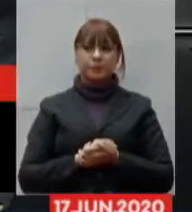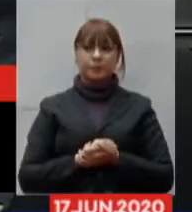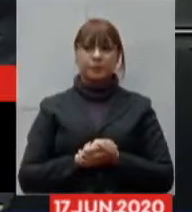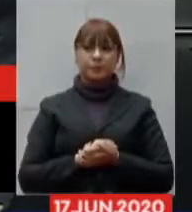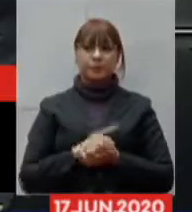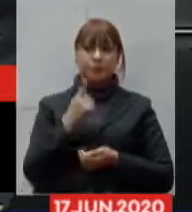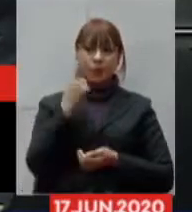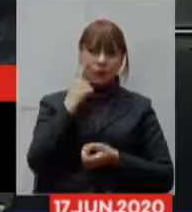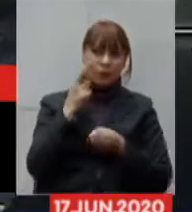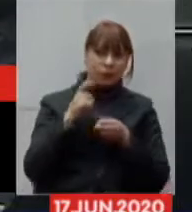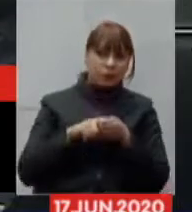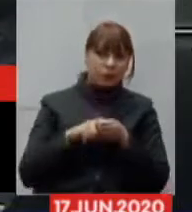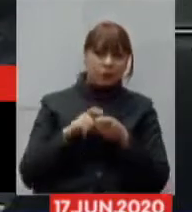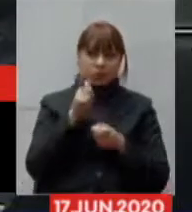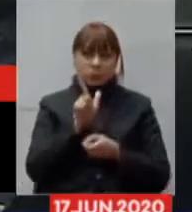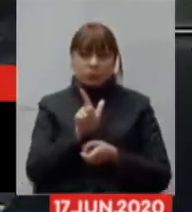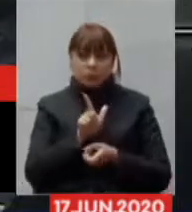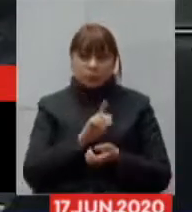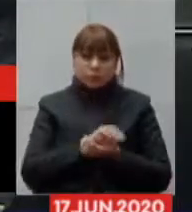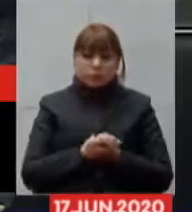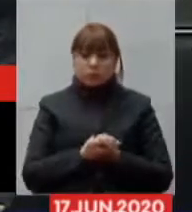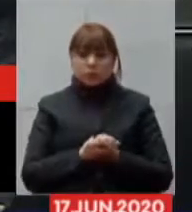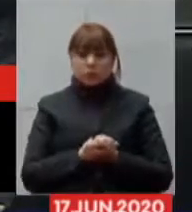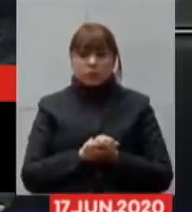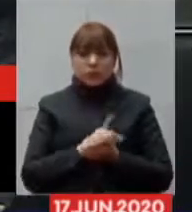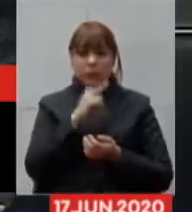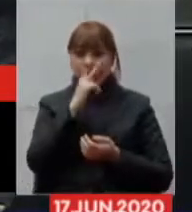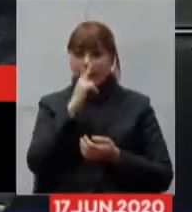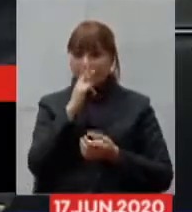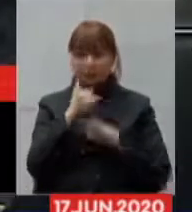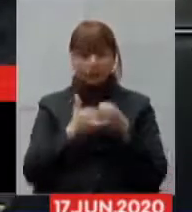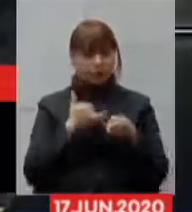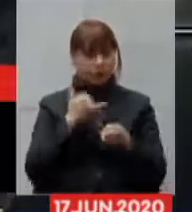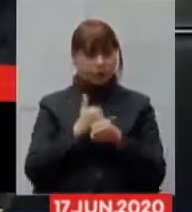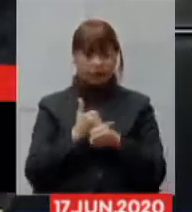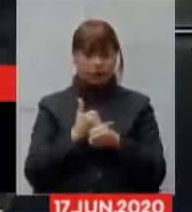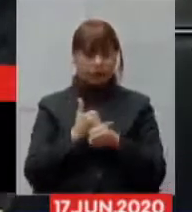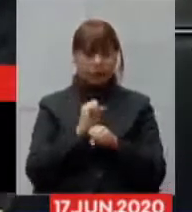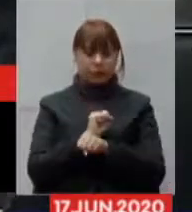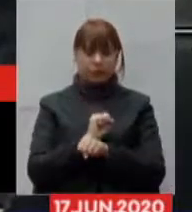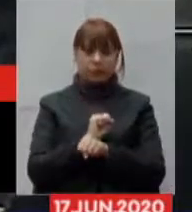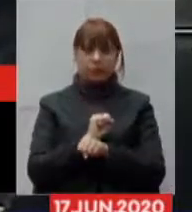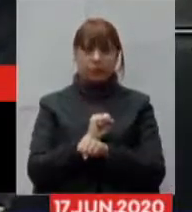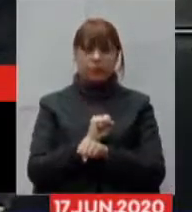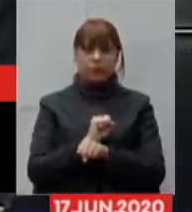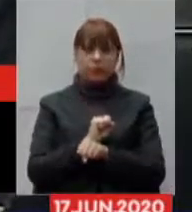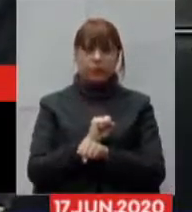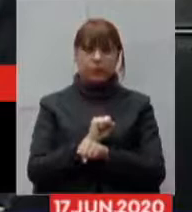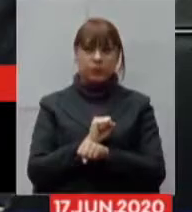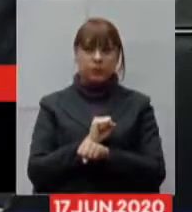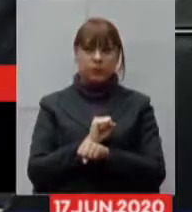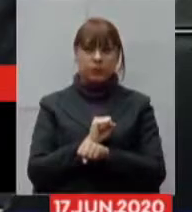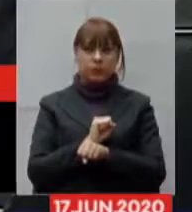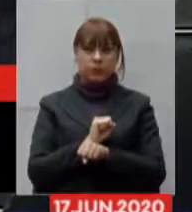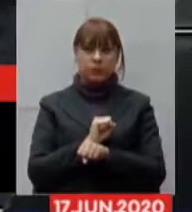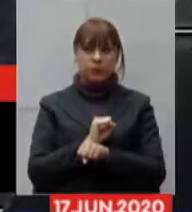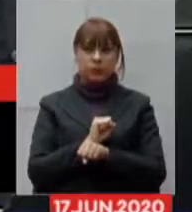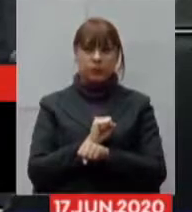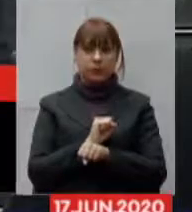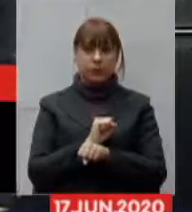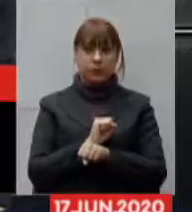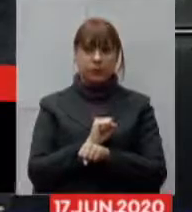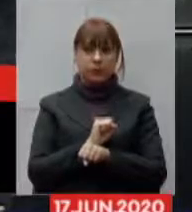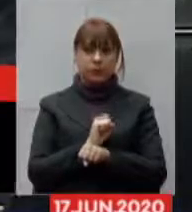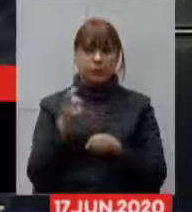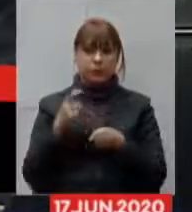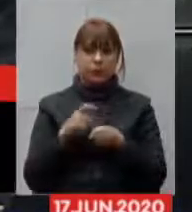retorna não parece que caiu a conexão vamos passar a palavra mas estamos ao ponto de ter de pedir